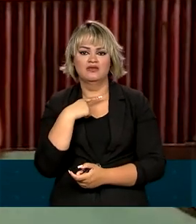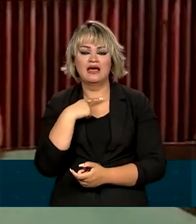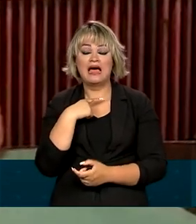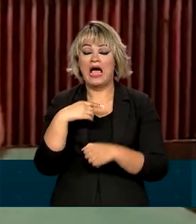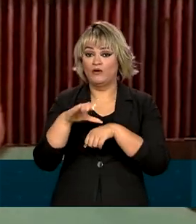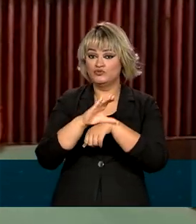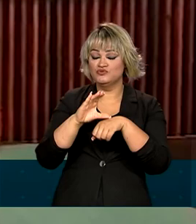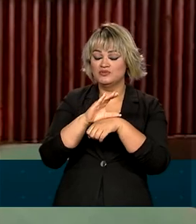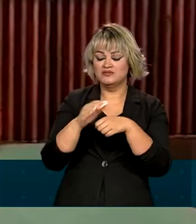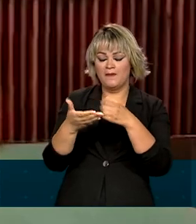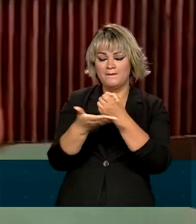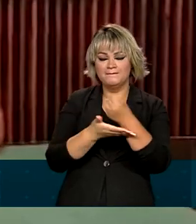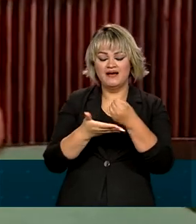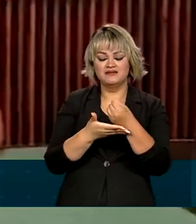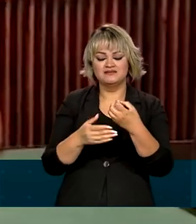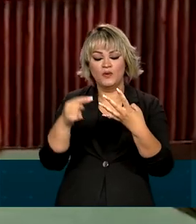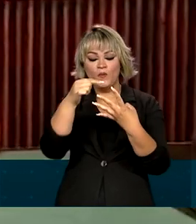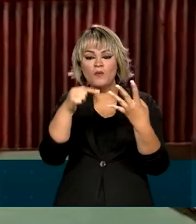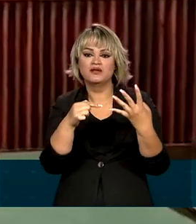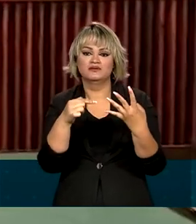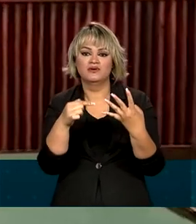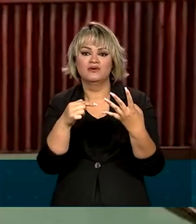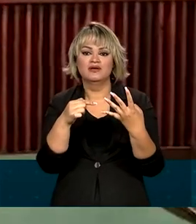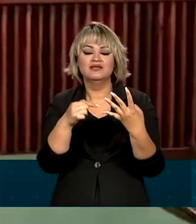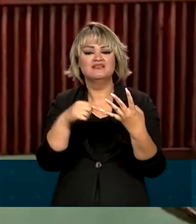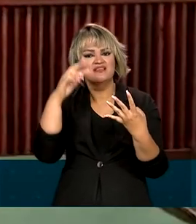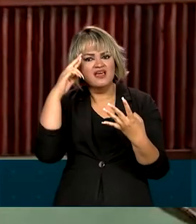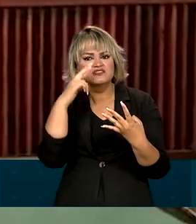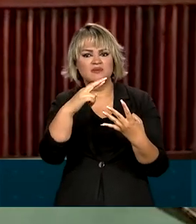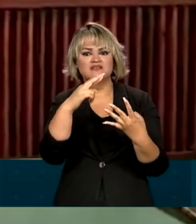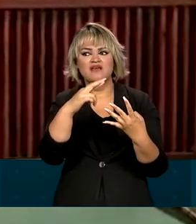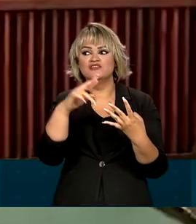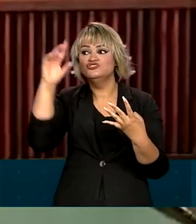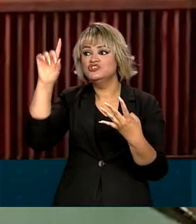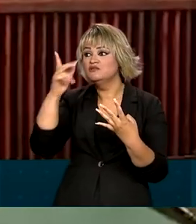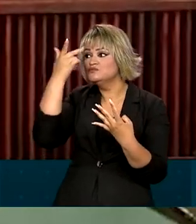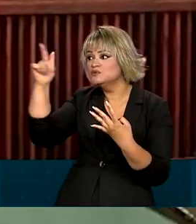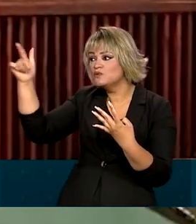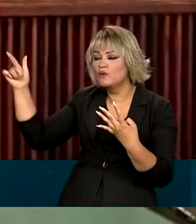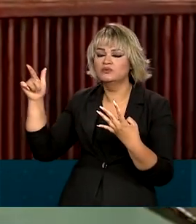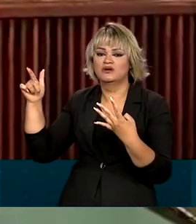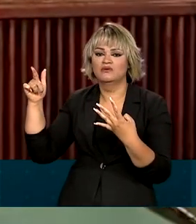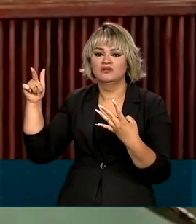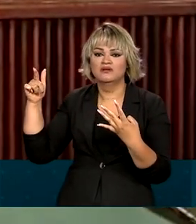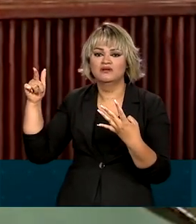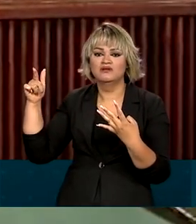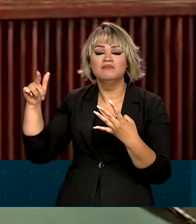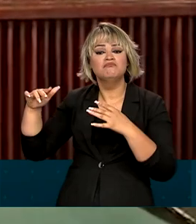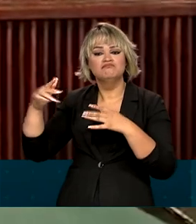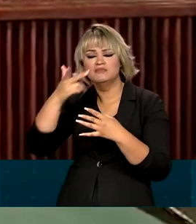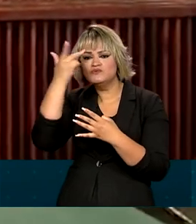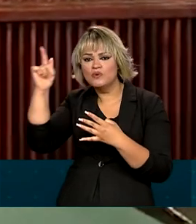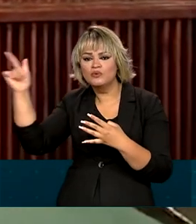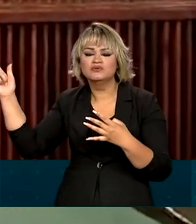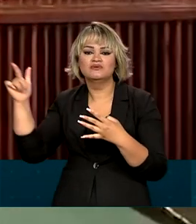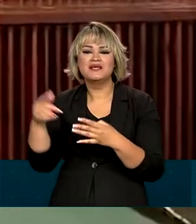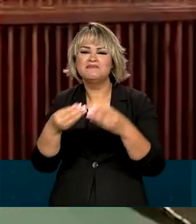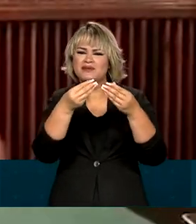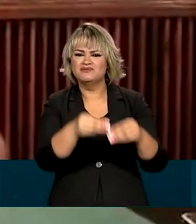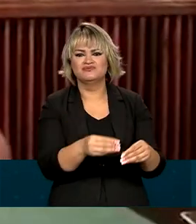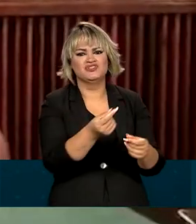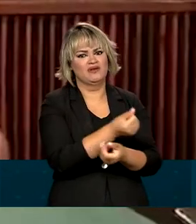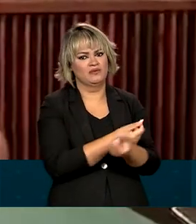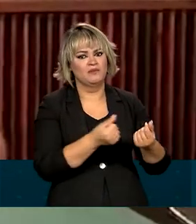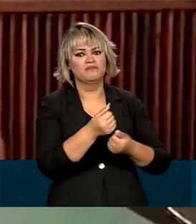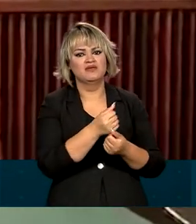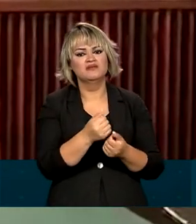linhas, nós temos que respeitar o direito de outras pessoas que estão se movimentando, além de prejuízo da nossa economia.